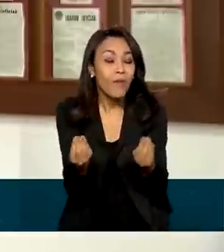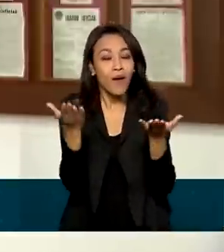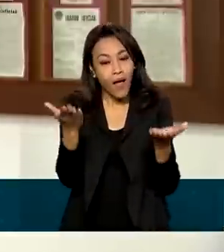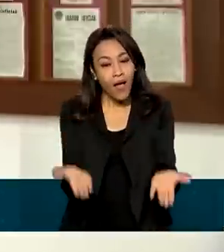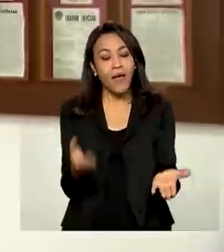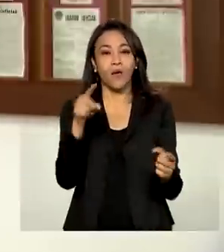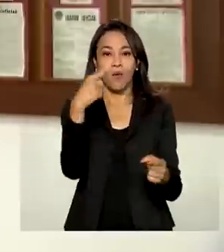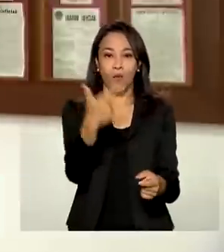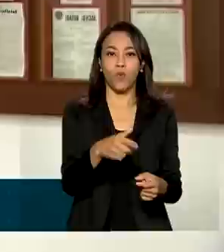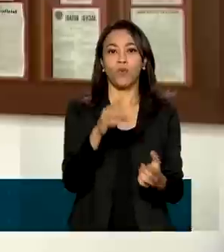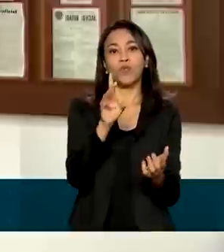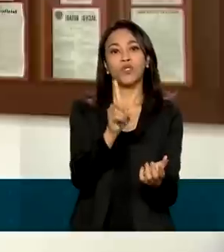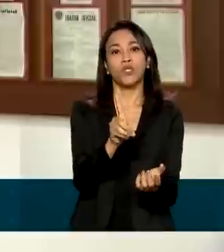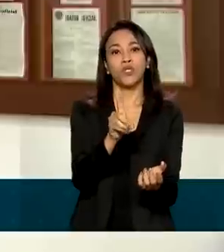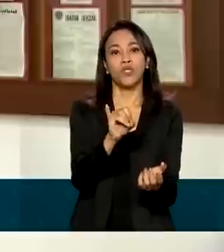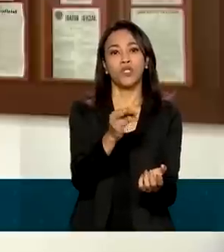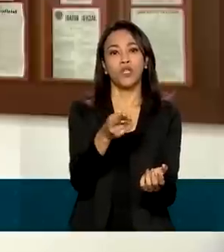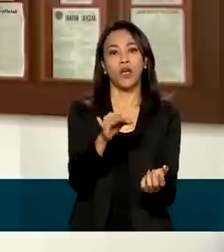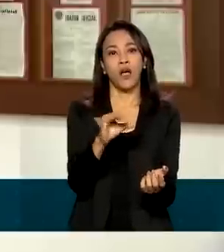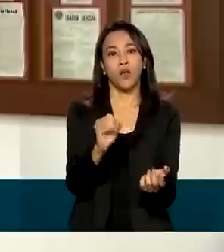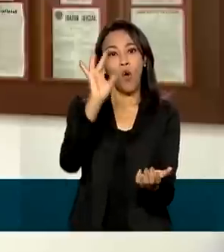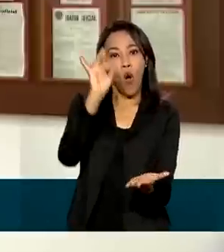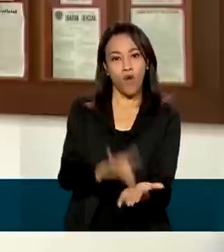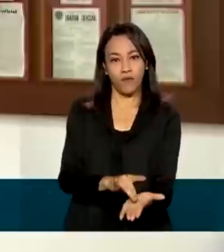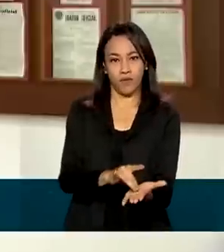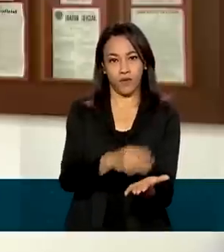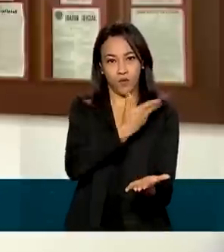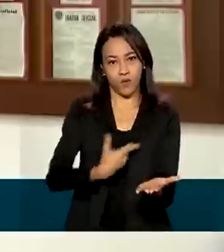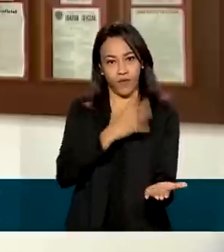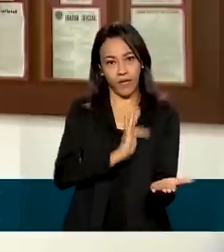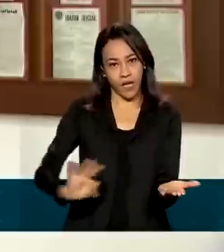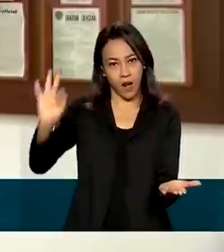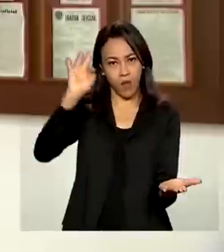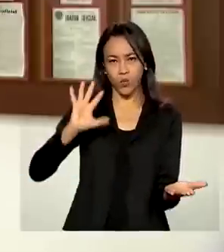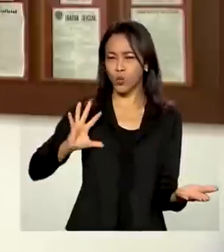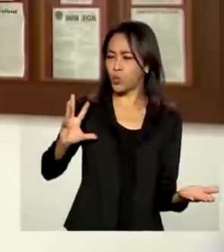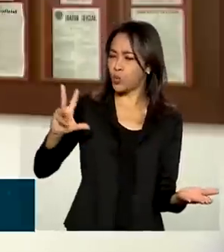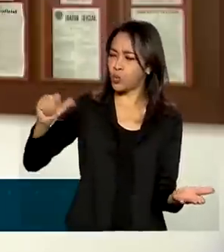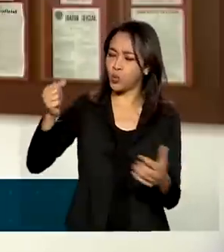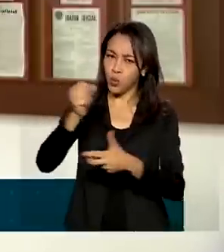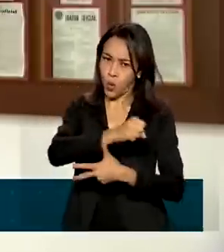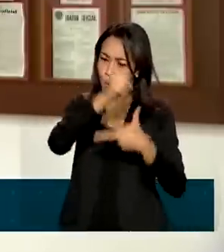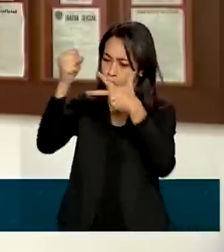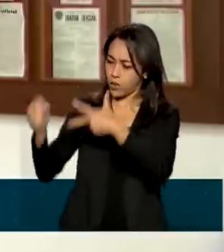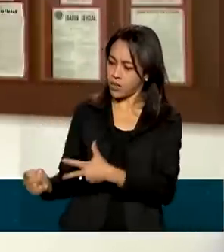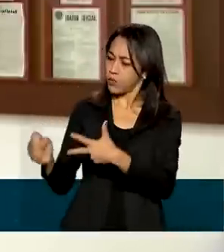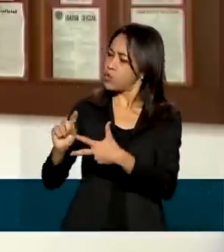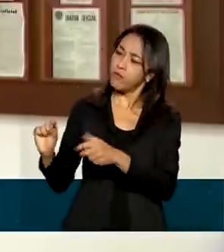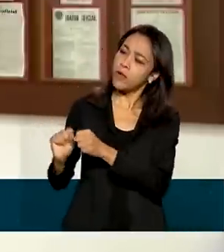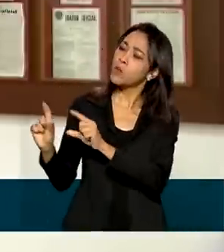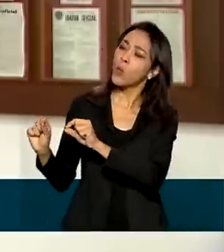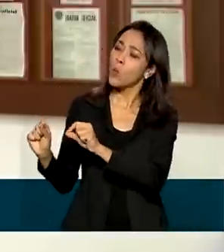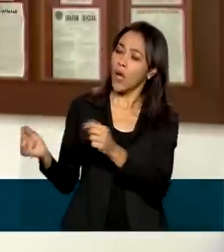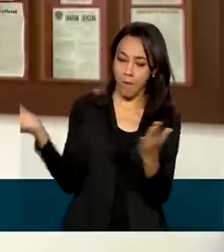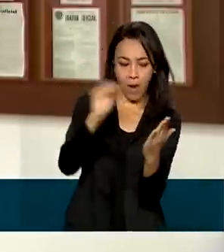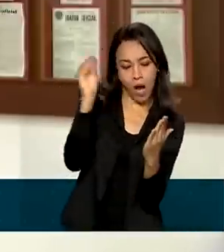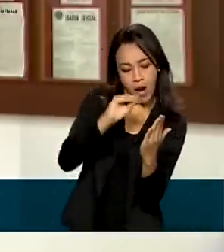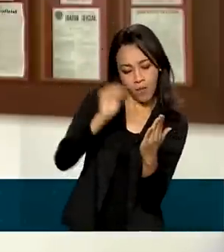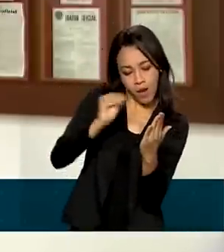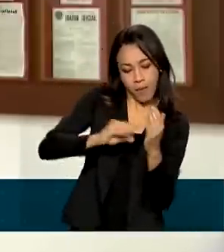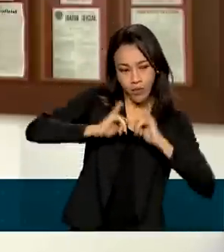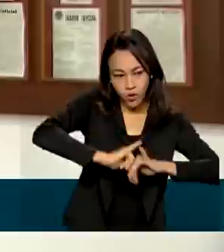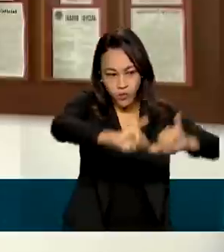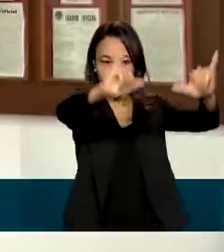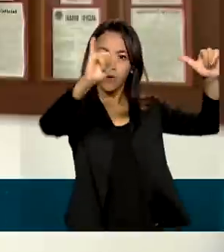Diário Oficial da União. Nele são publicados os atos do governo federal que impactam diretamente a vida do